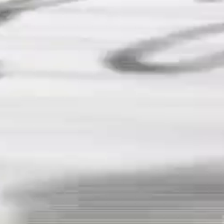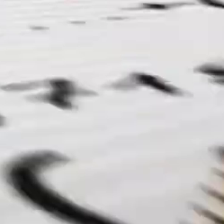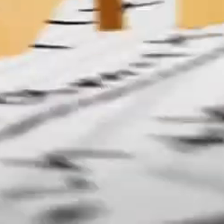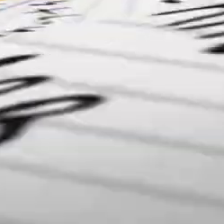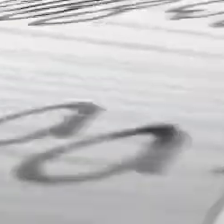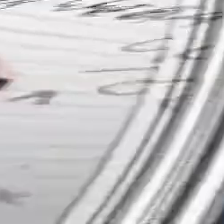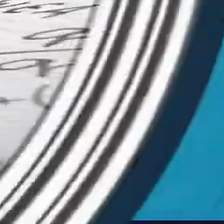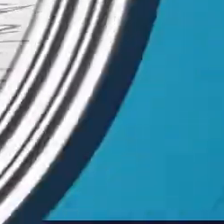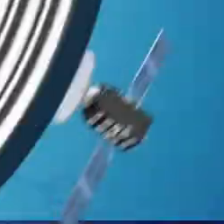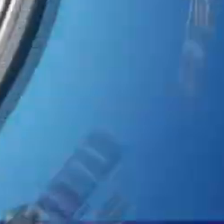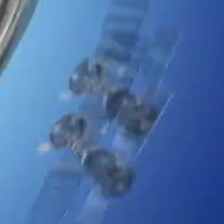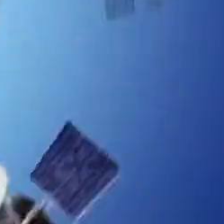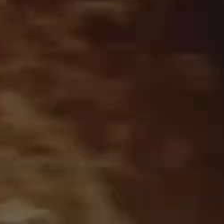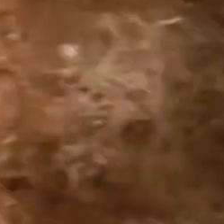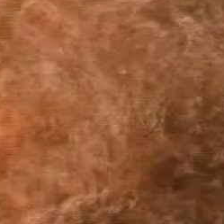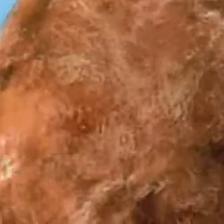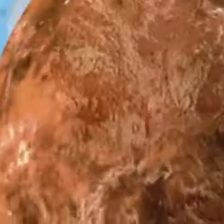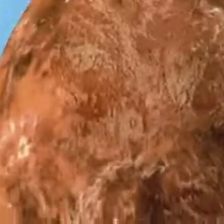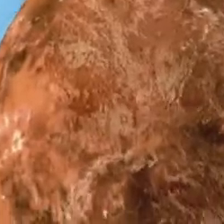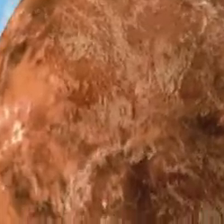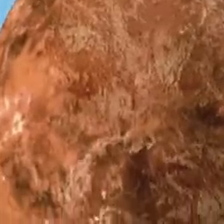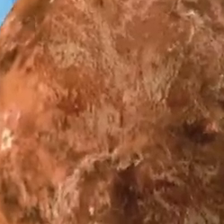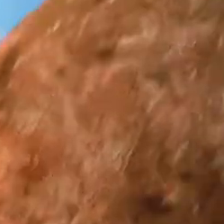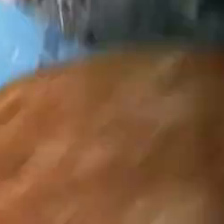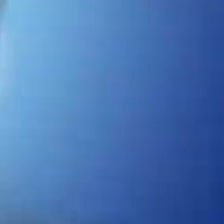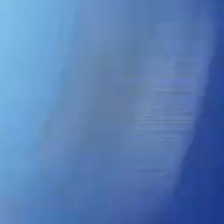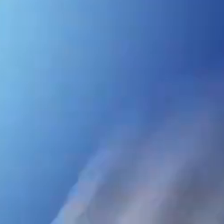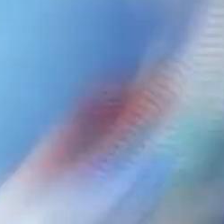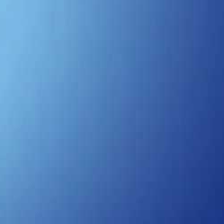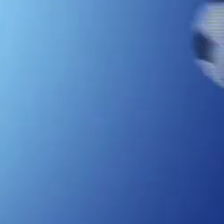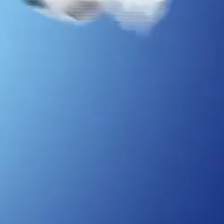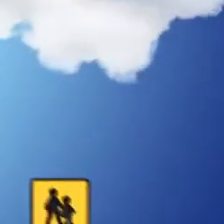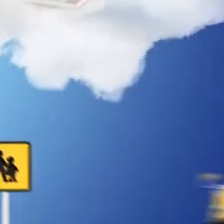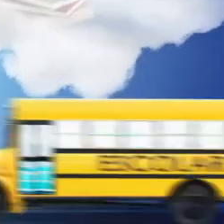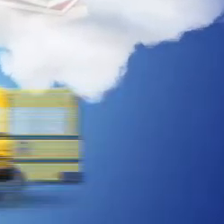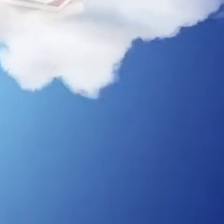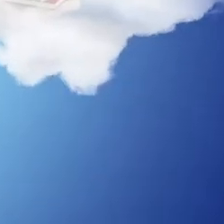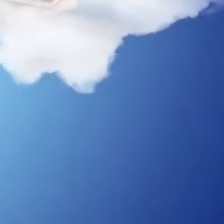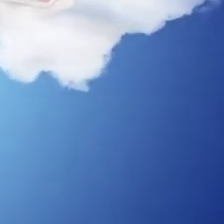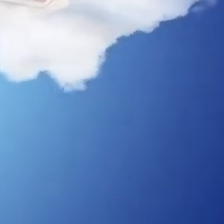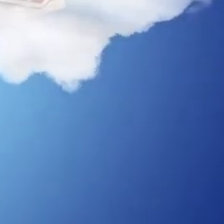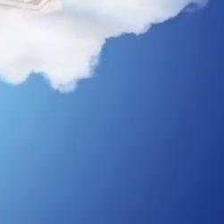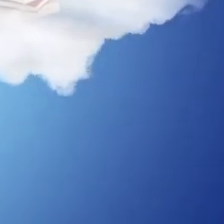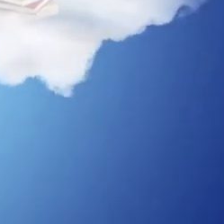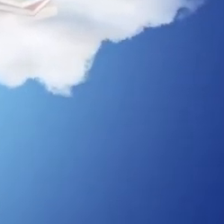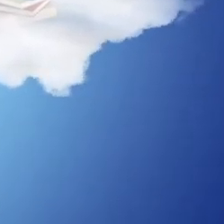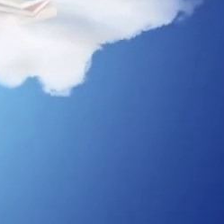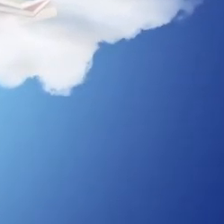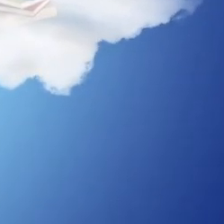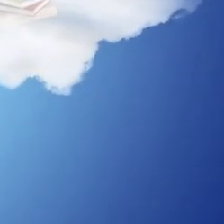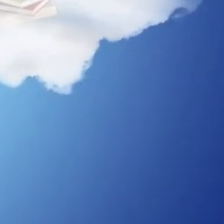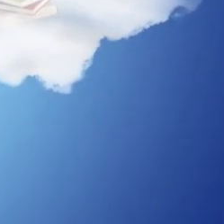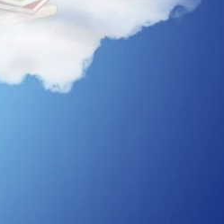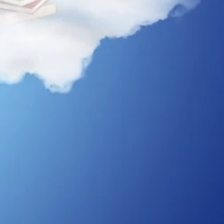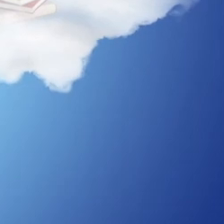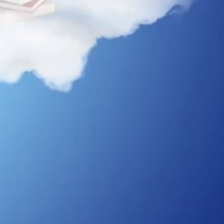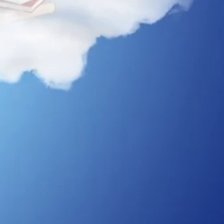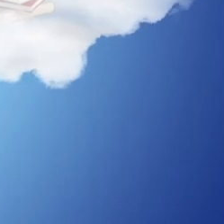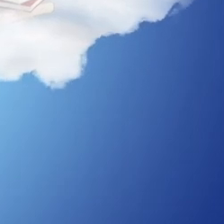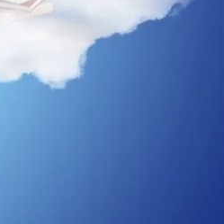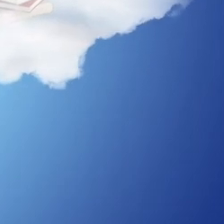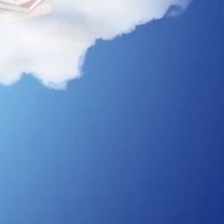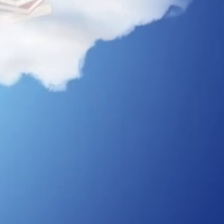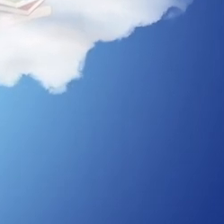Transcrição e Legendas